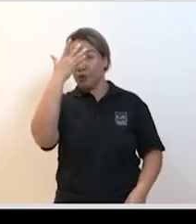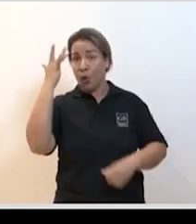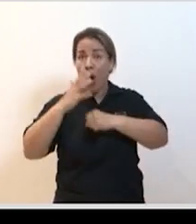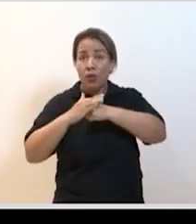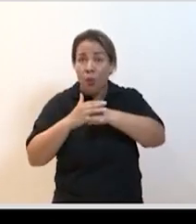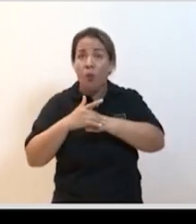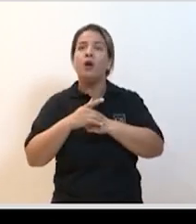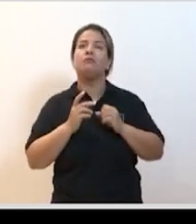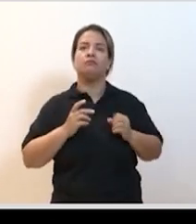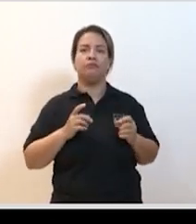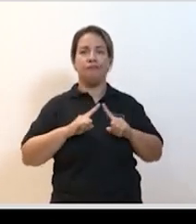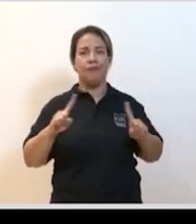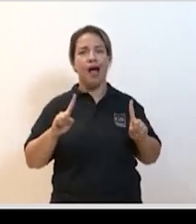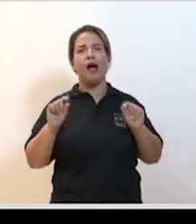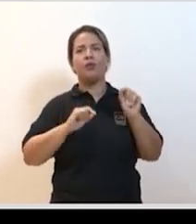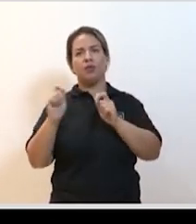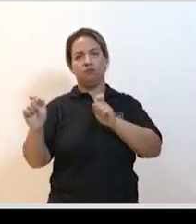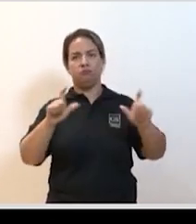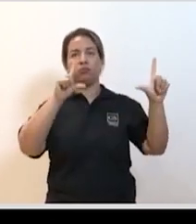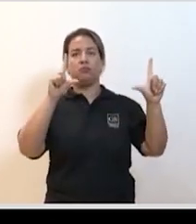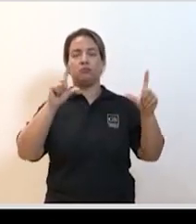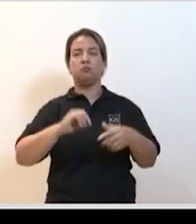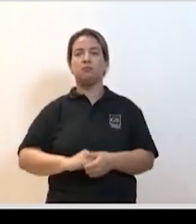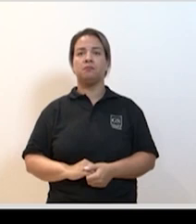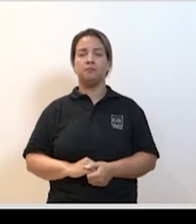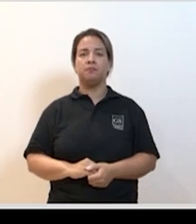mas mais do que isso pode passar o próximo por favor